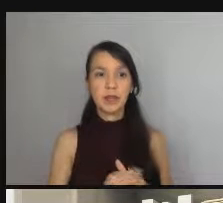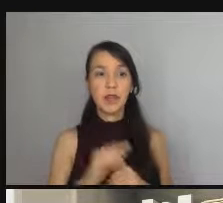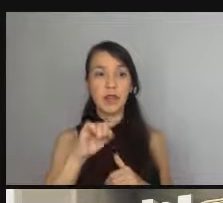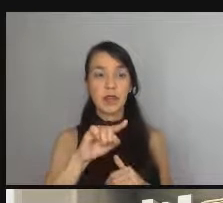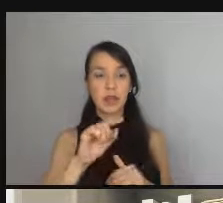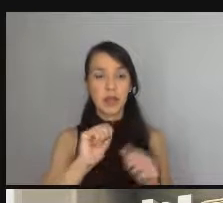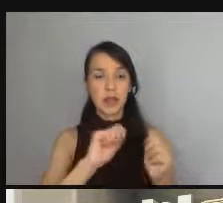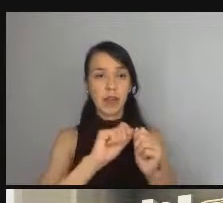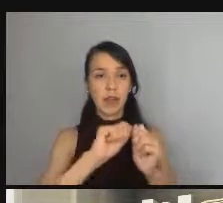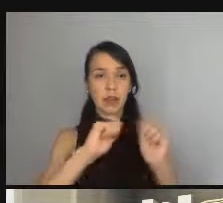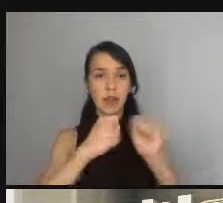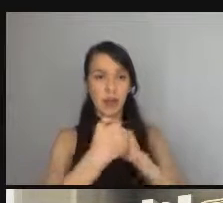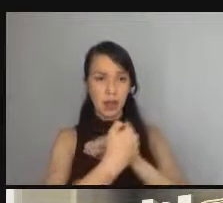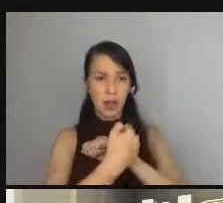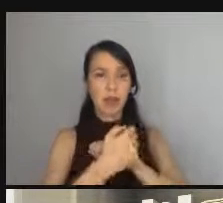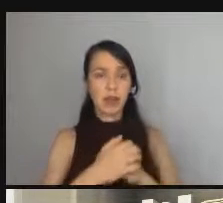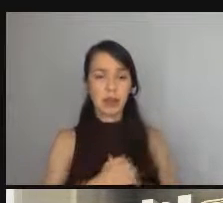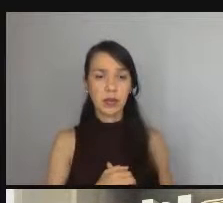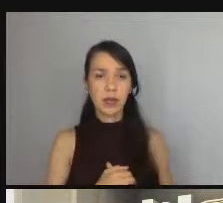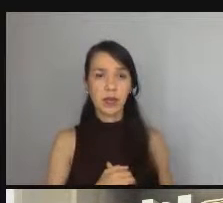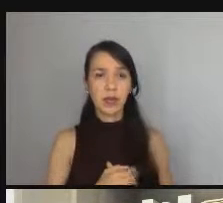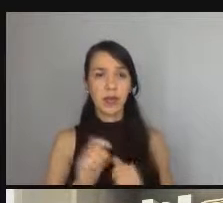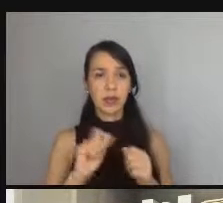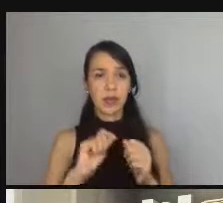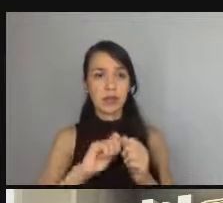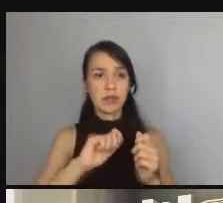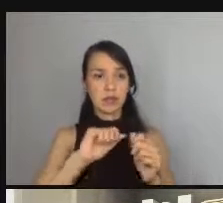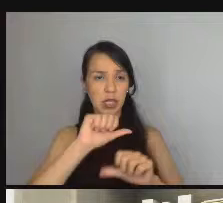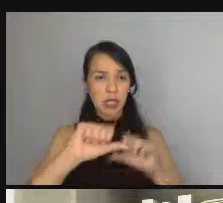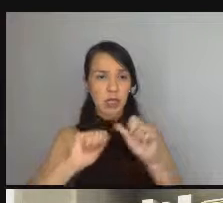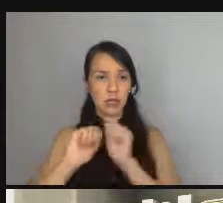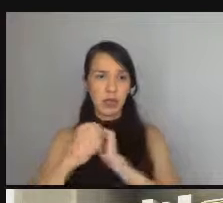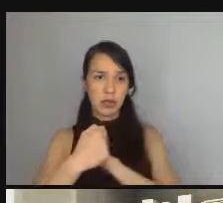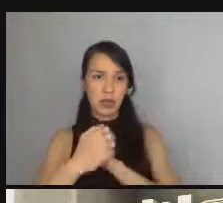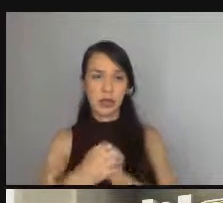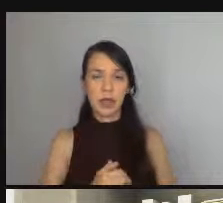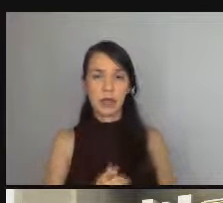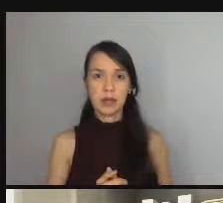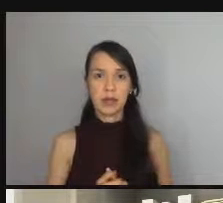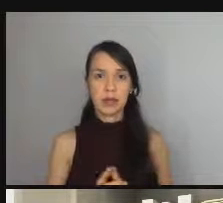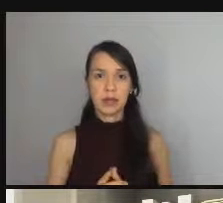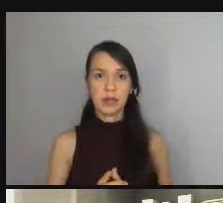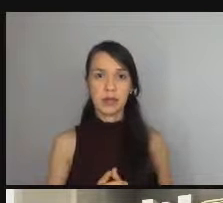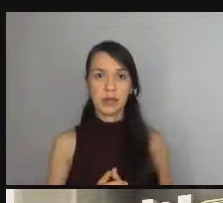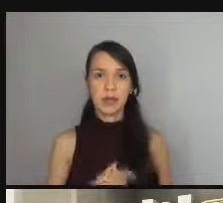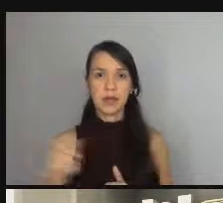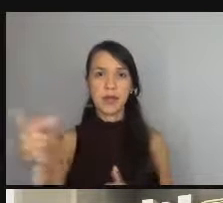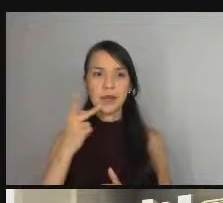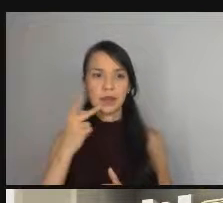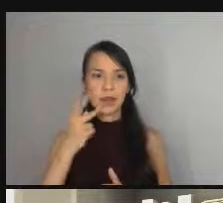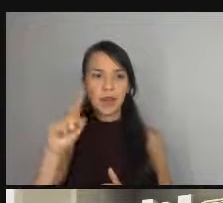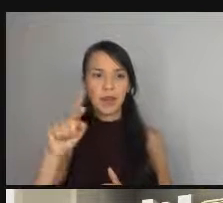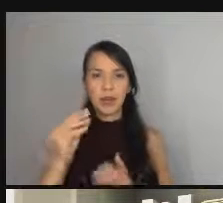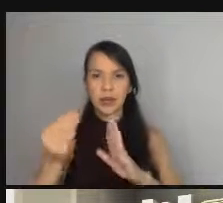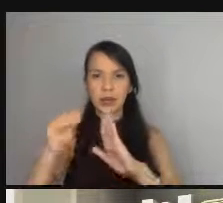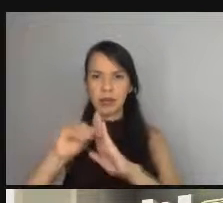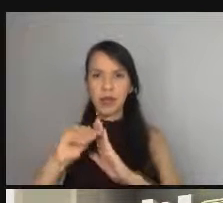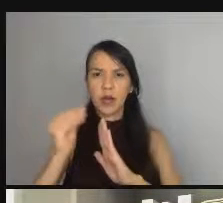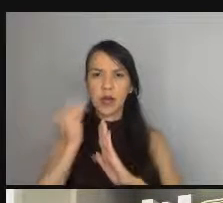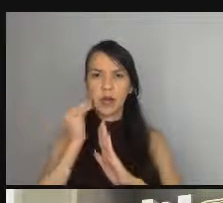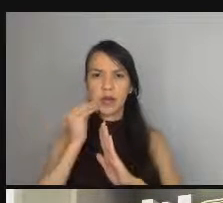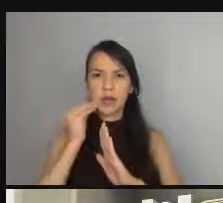você adaptar fazer essas adaptações beleza enquanto vocês falavam eu já adicionei o caso de teste